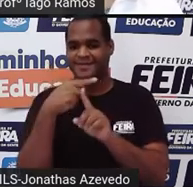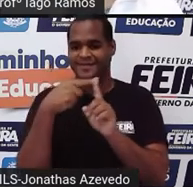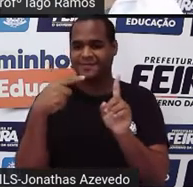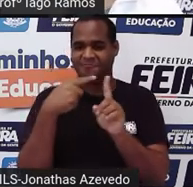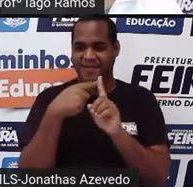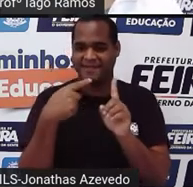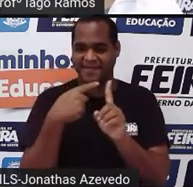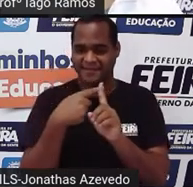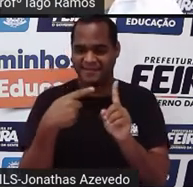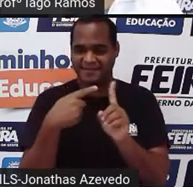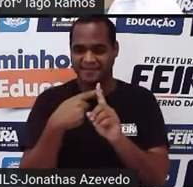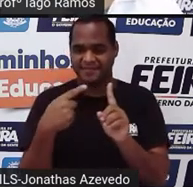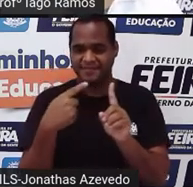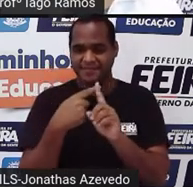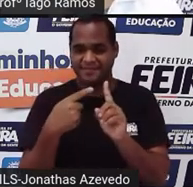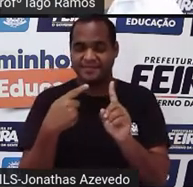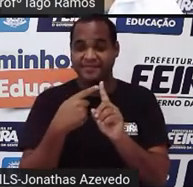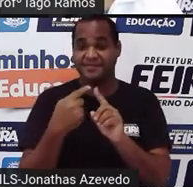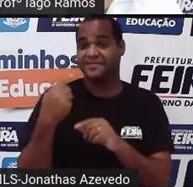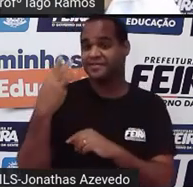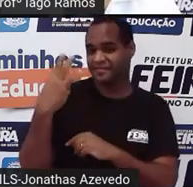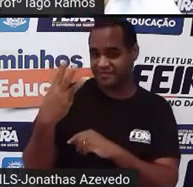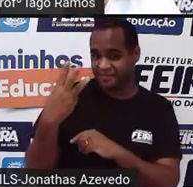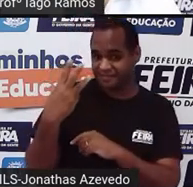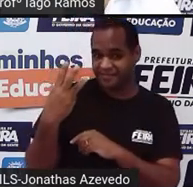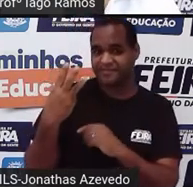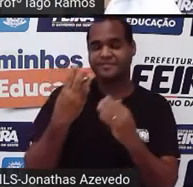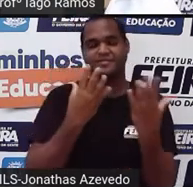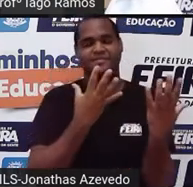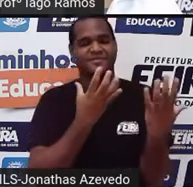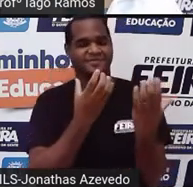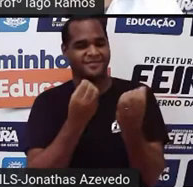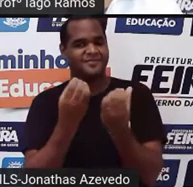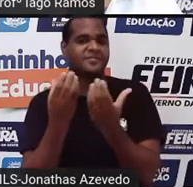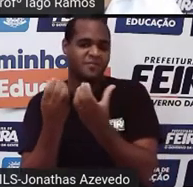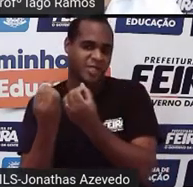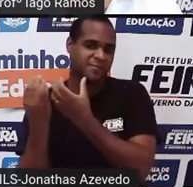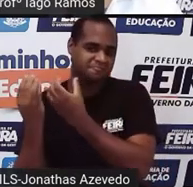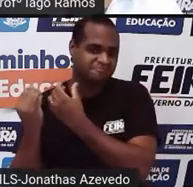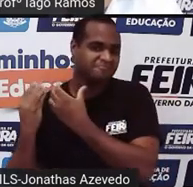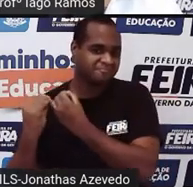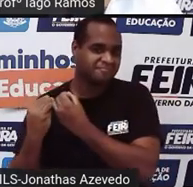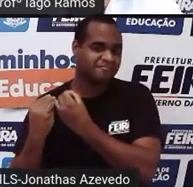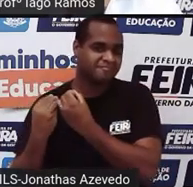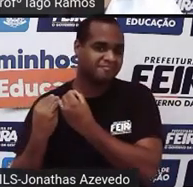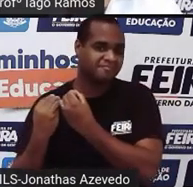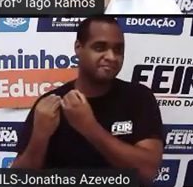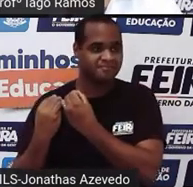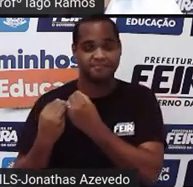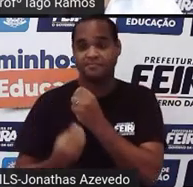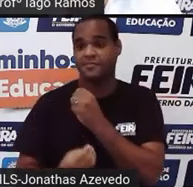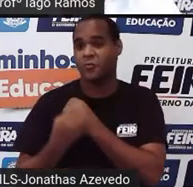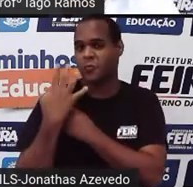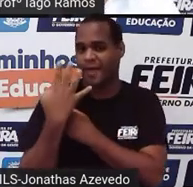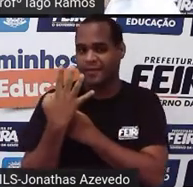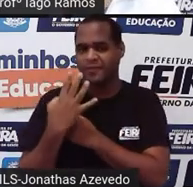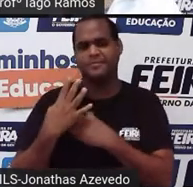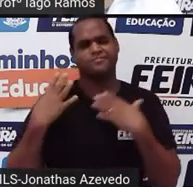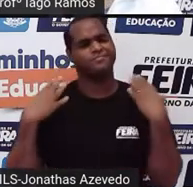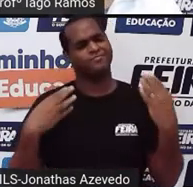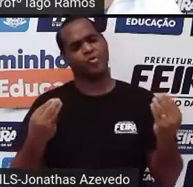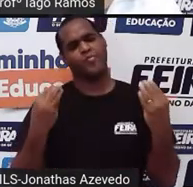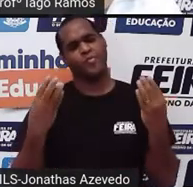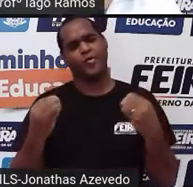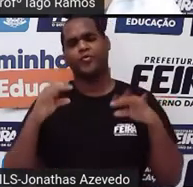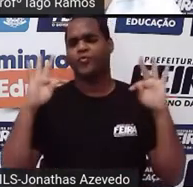acredita que até aqui entendeu metade, o três, para você que acredita que entendeu a maioria, e o quatro,